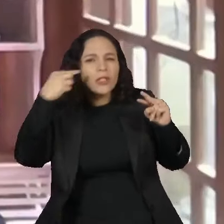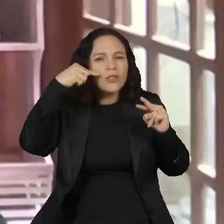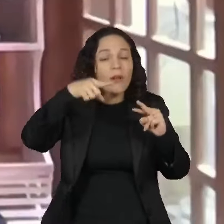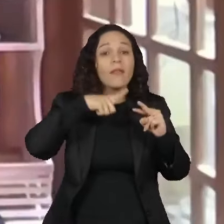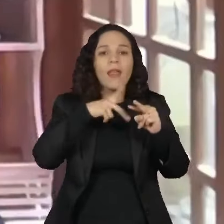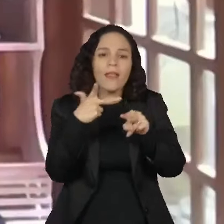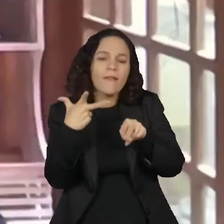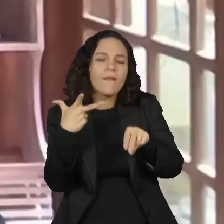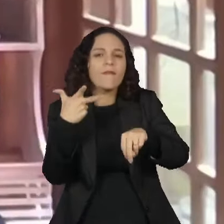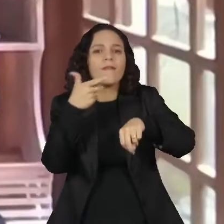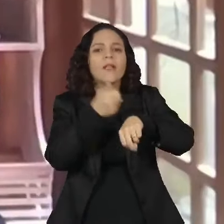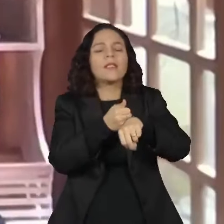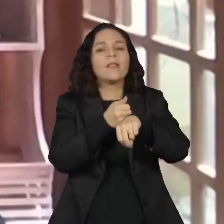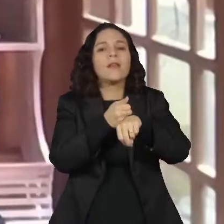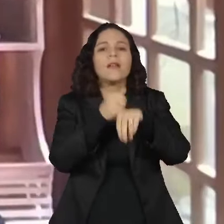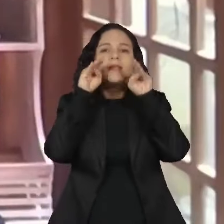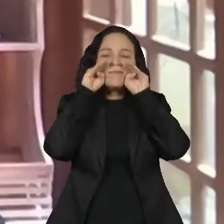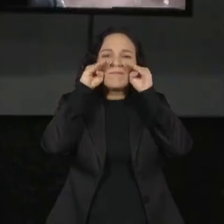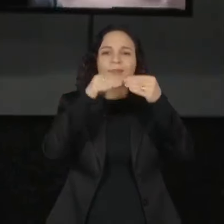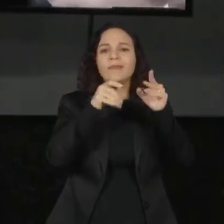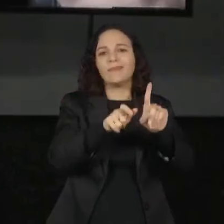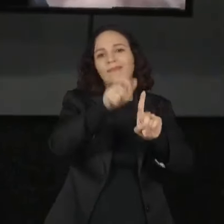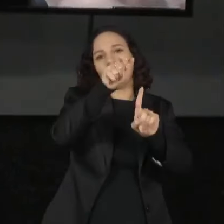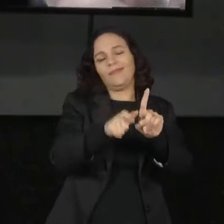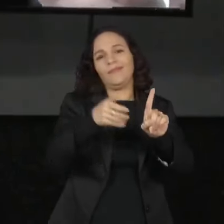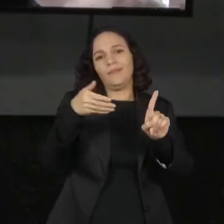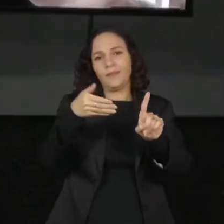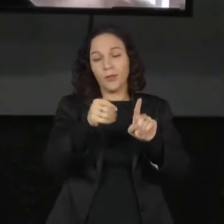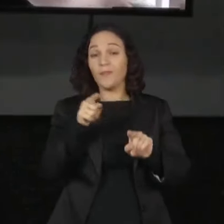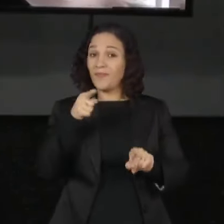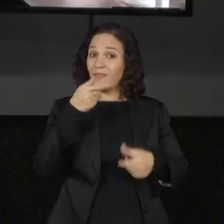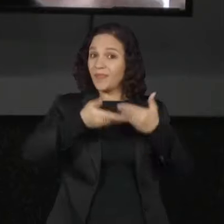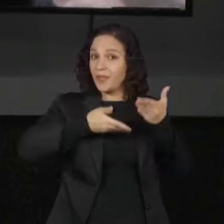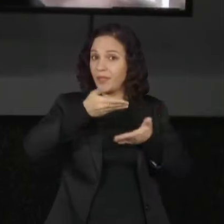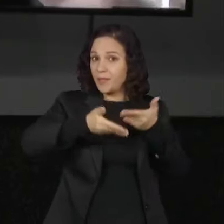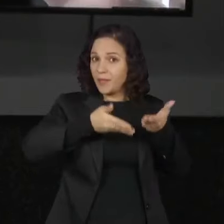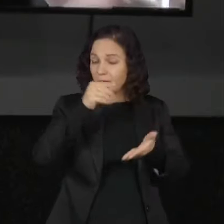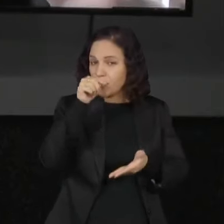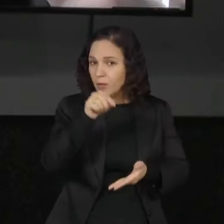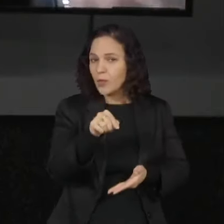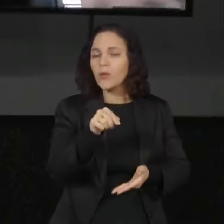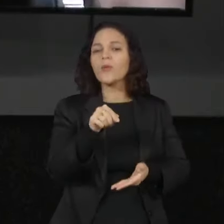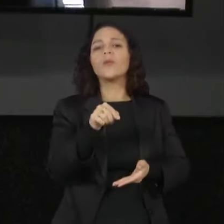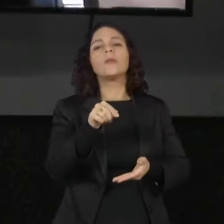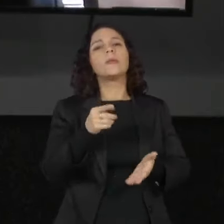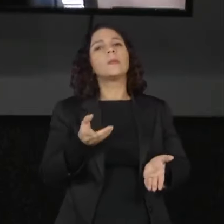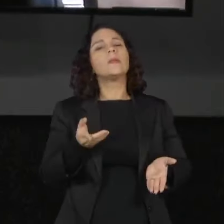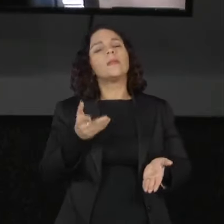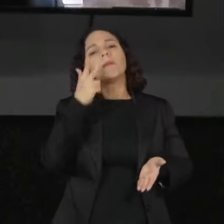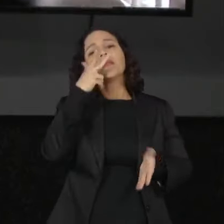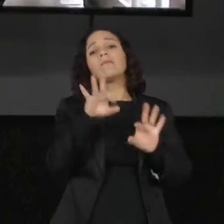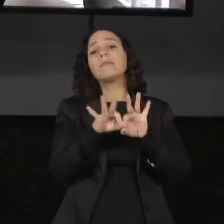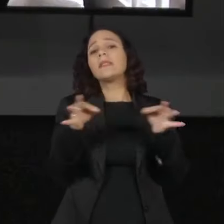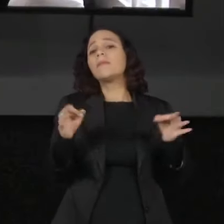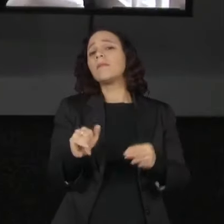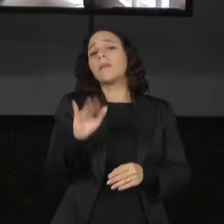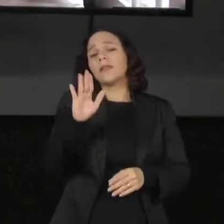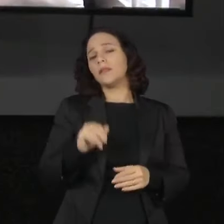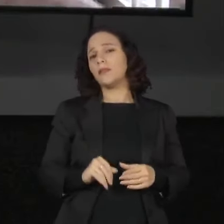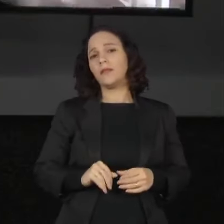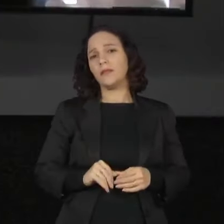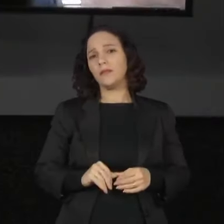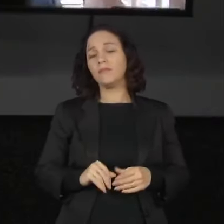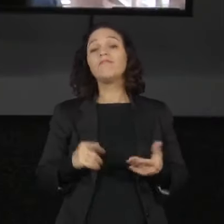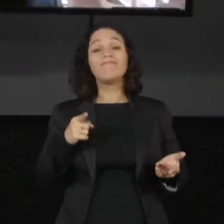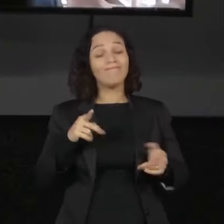personalizada para aquele paciente. Esse nosso tratamento, ele é mais simples, o que torna ele